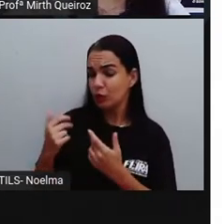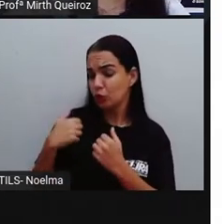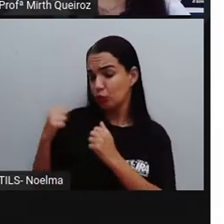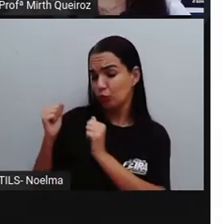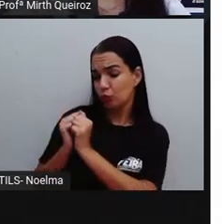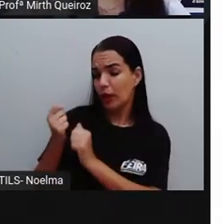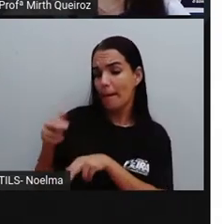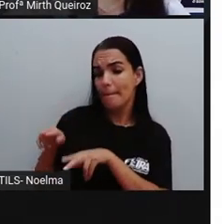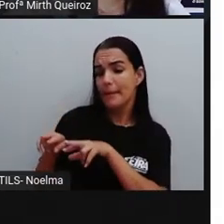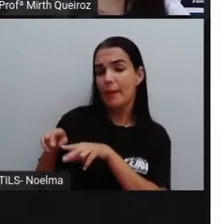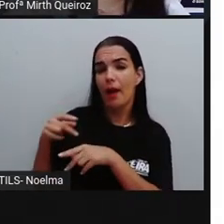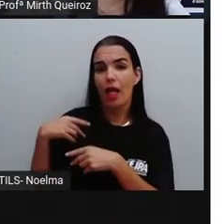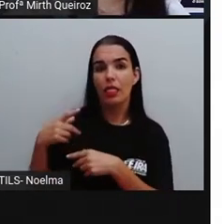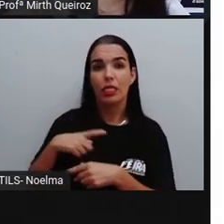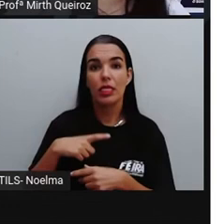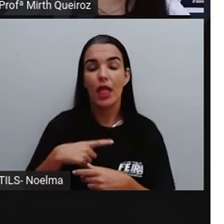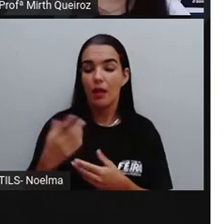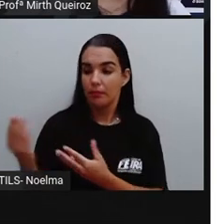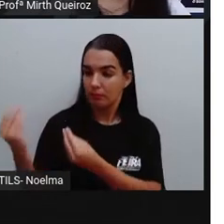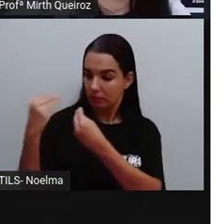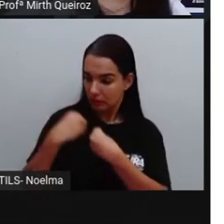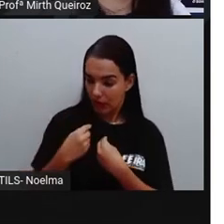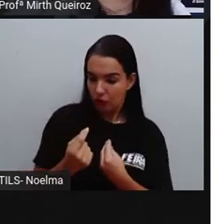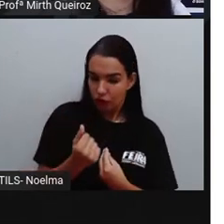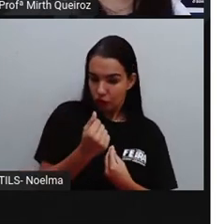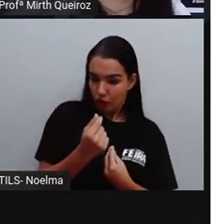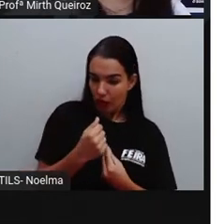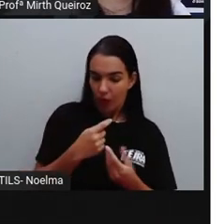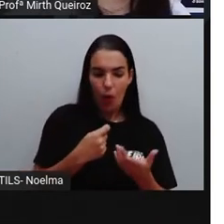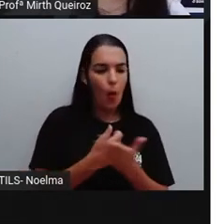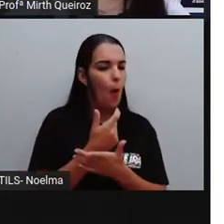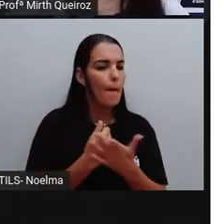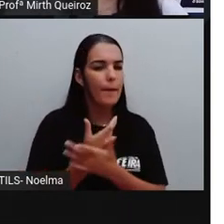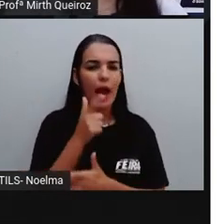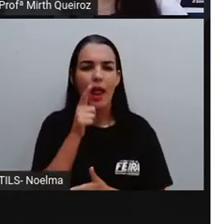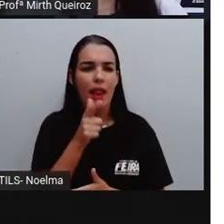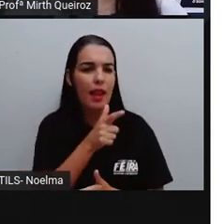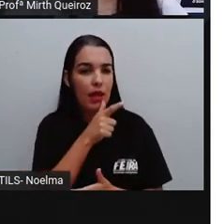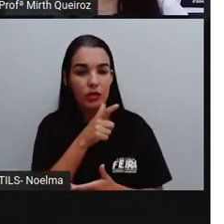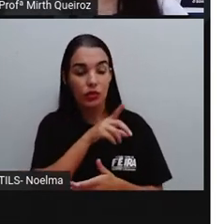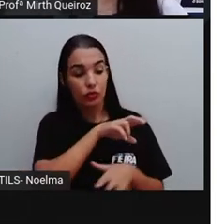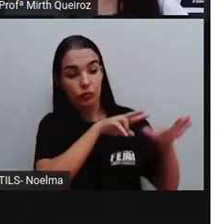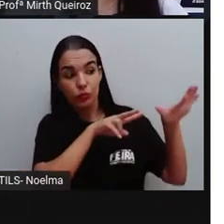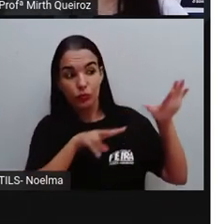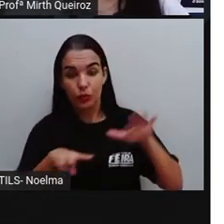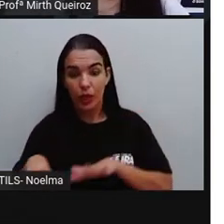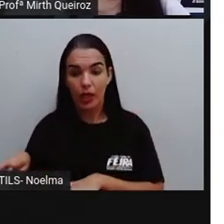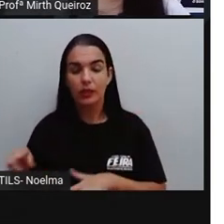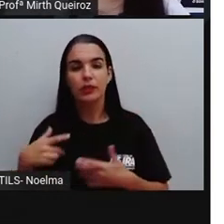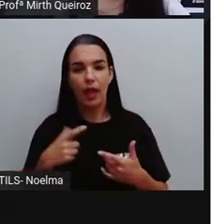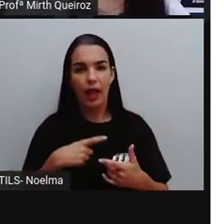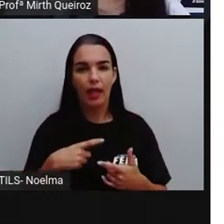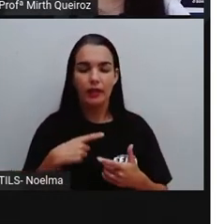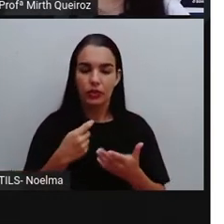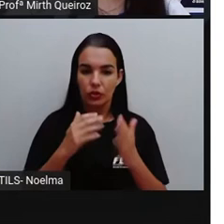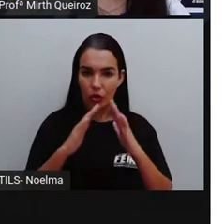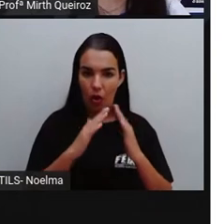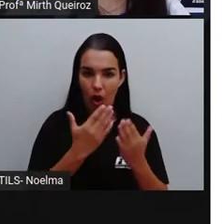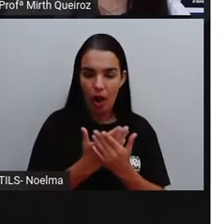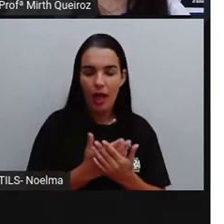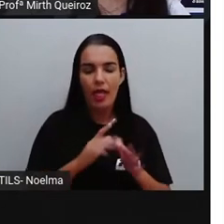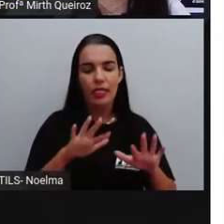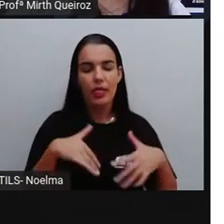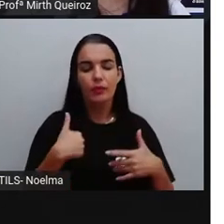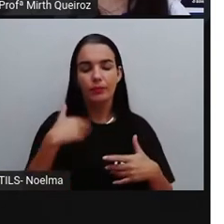nossa infância. A gente recebia o dinheiro que era pra comprar o nosso lanche durante a semana na escola e a gente tinha que